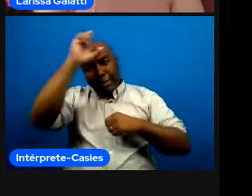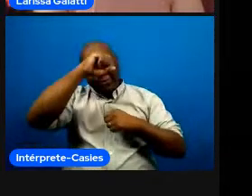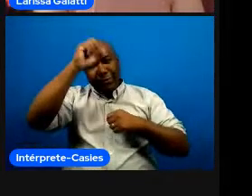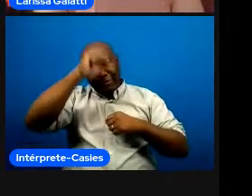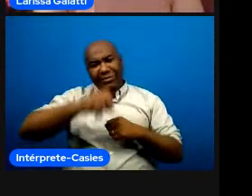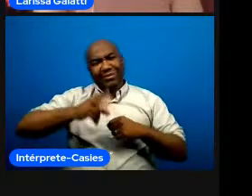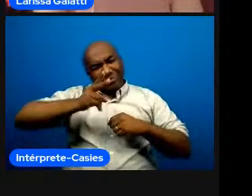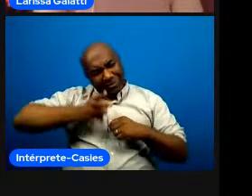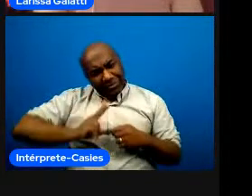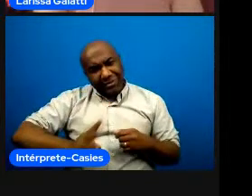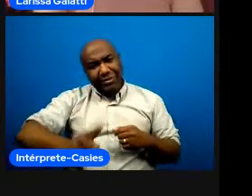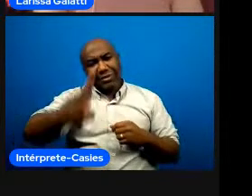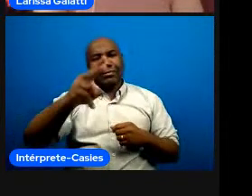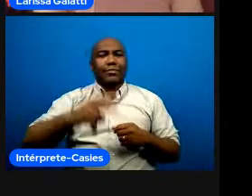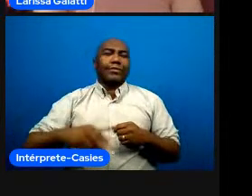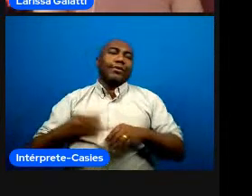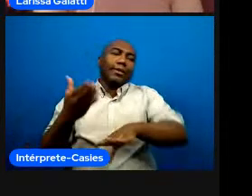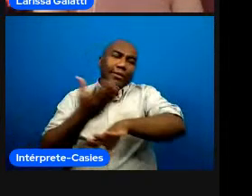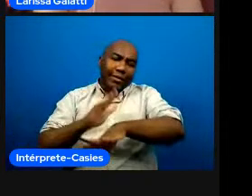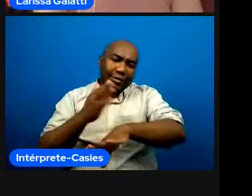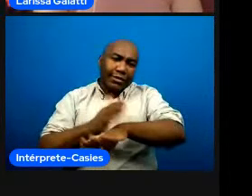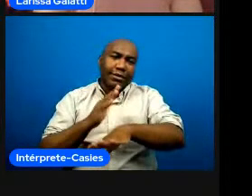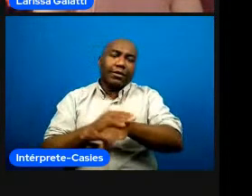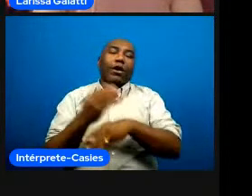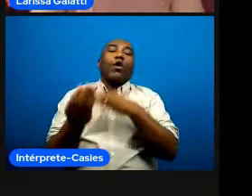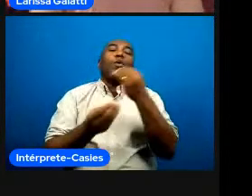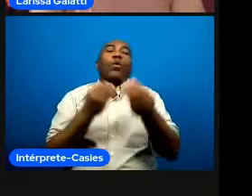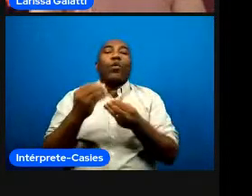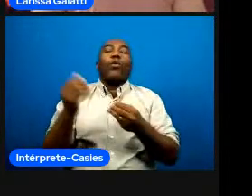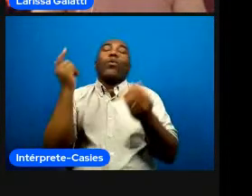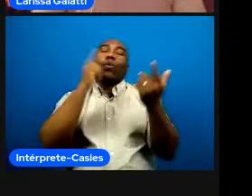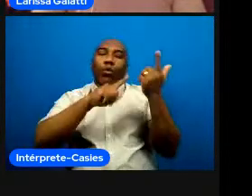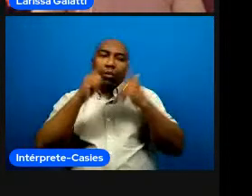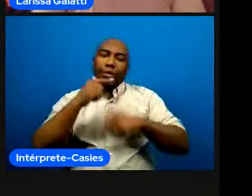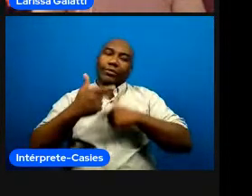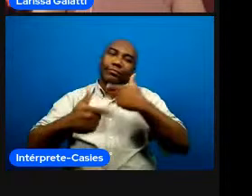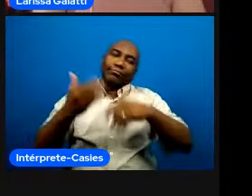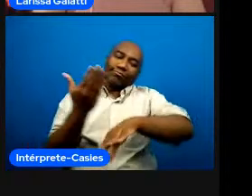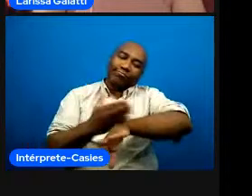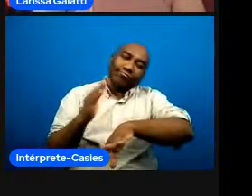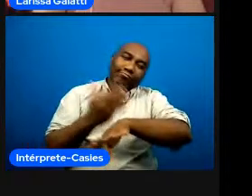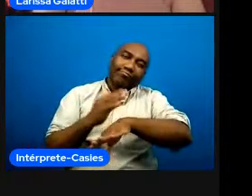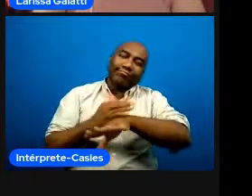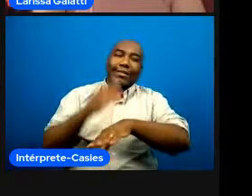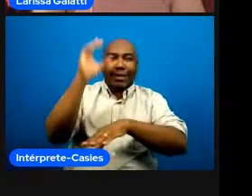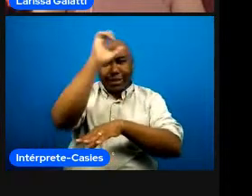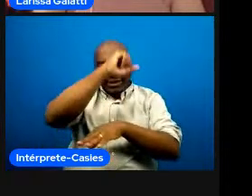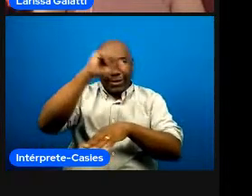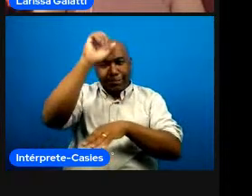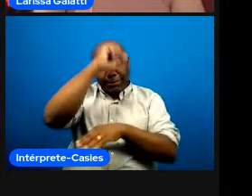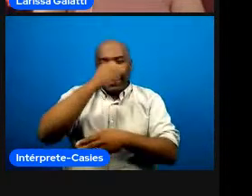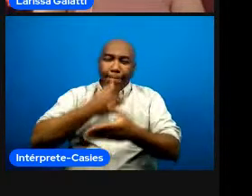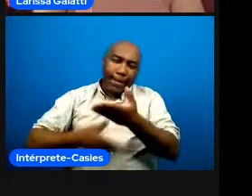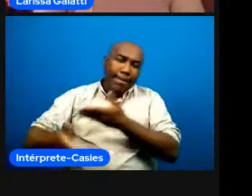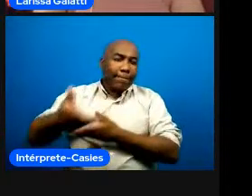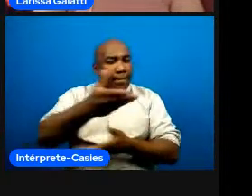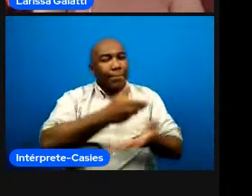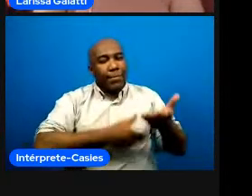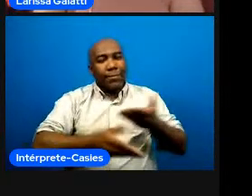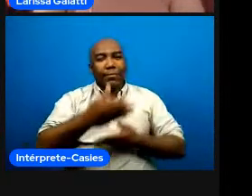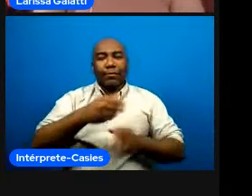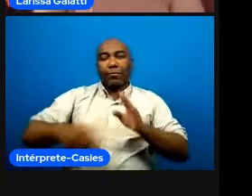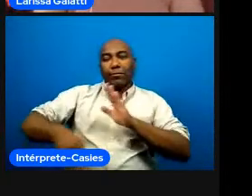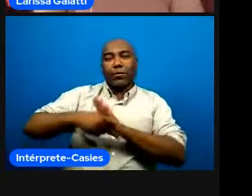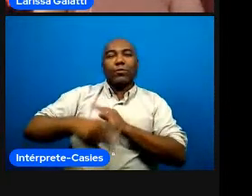treinar né um treinador e uma treinadora eficaz é aquele ou aquela capaz de aplicar consistentemente de forma integrada conhecimentos